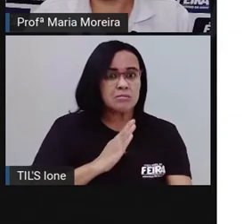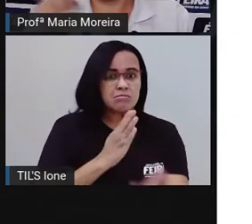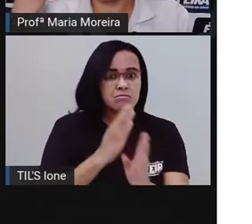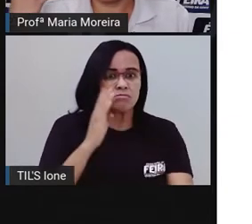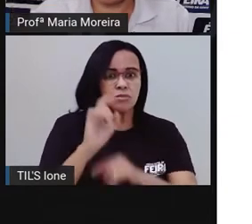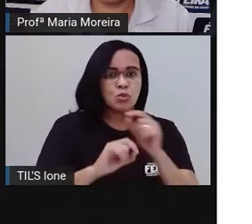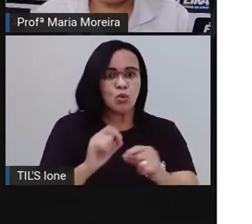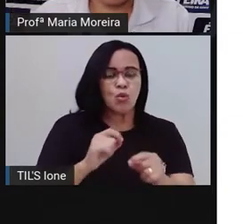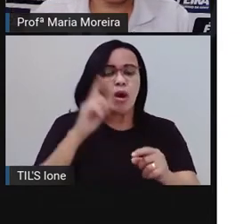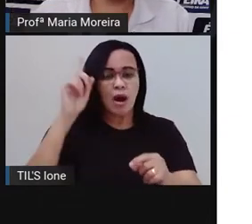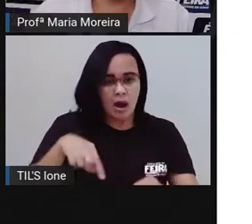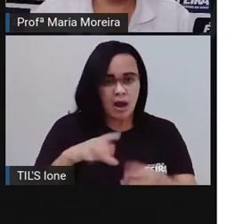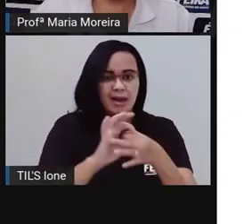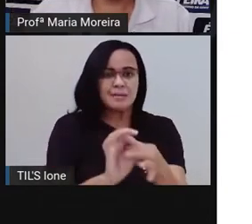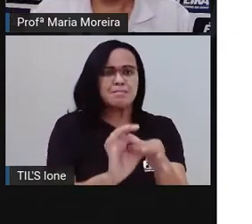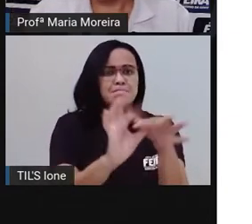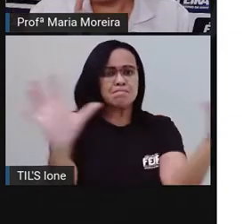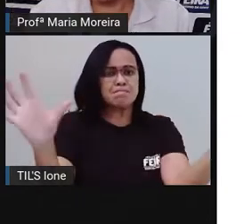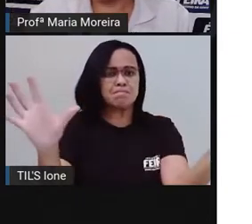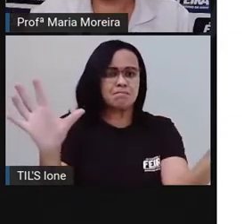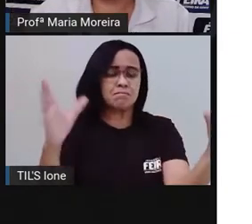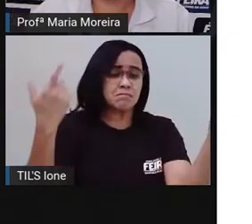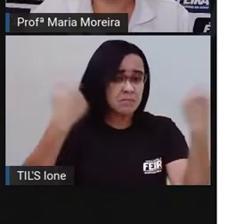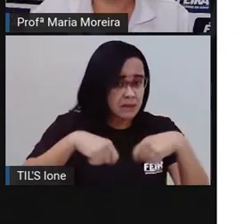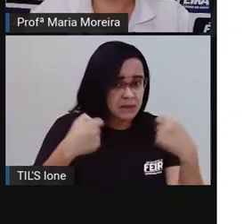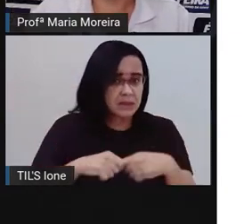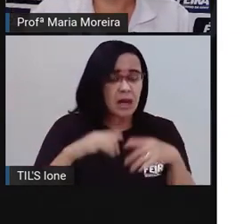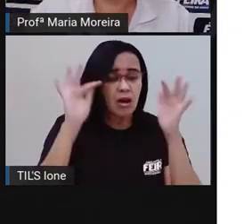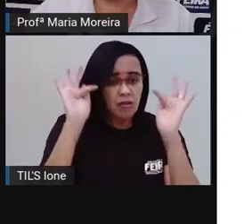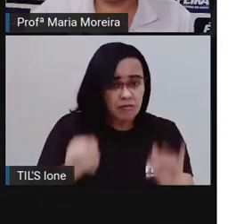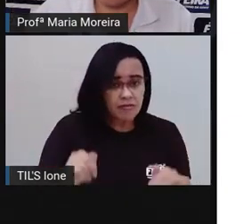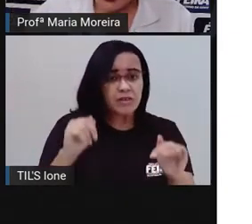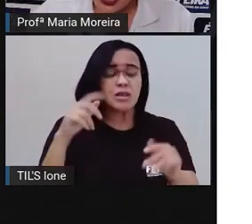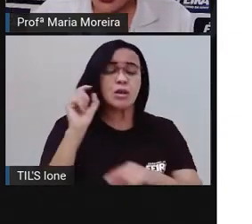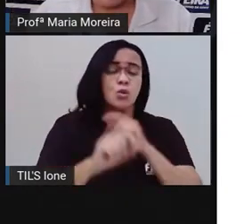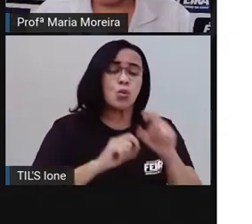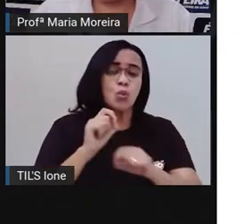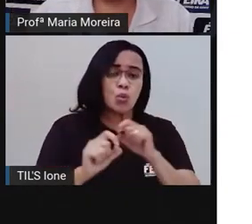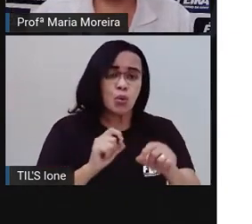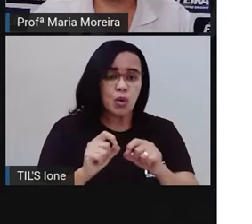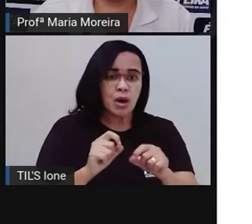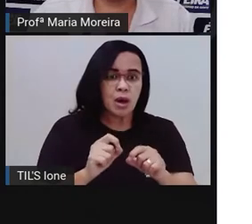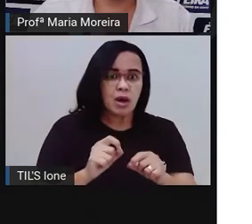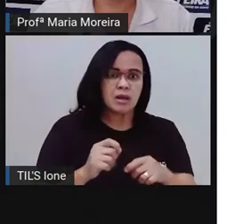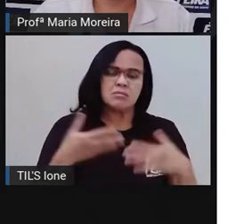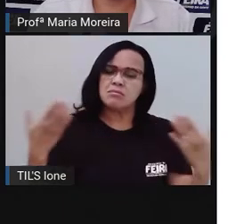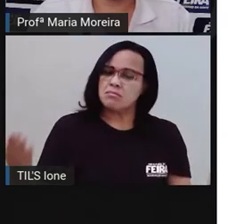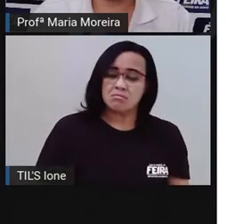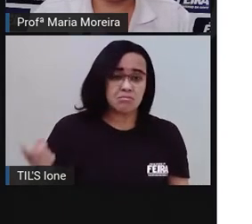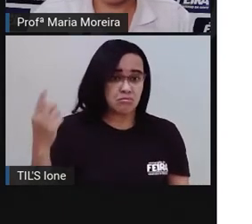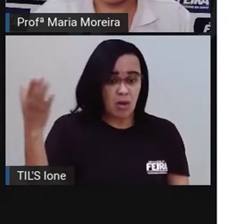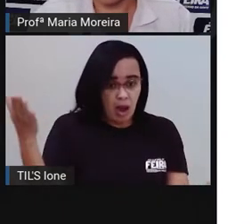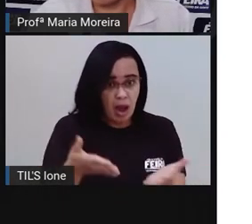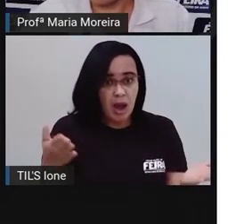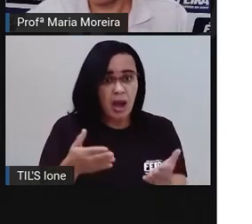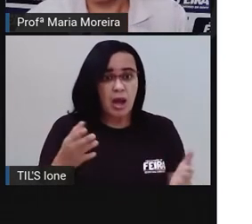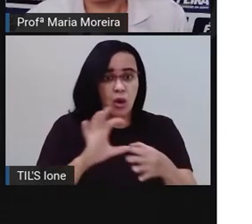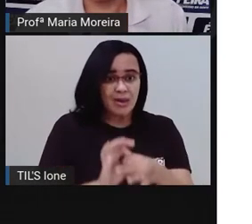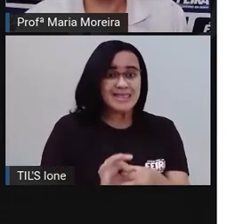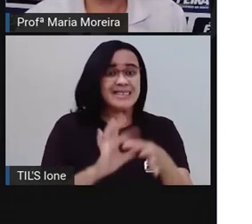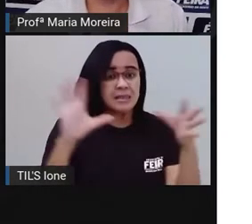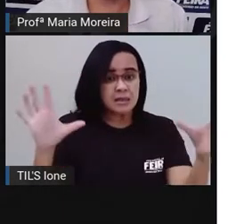ele recebeu maus tratos, mas no final Jeremie ele faz hum, agora eu vou ser livre, né?